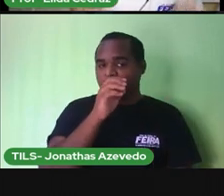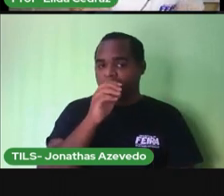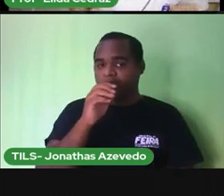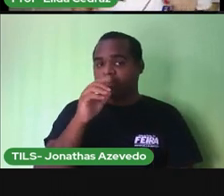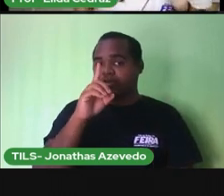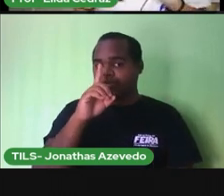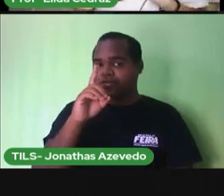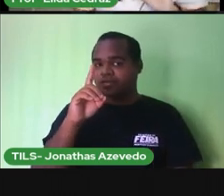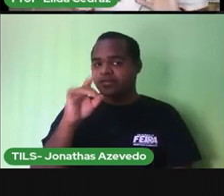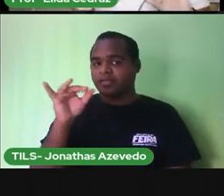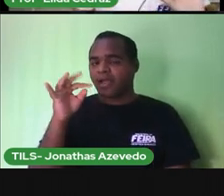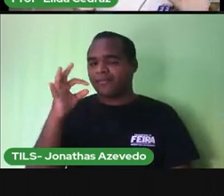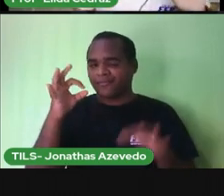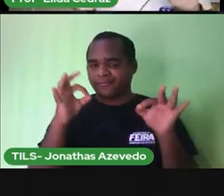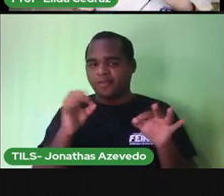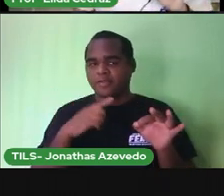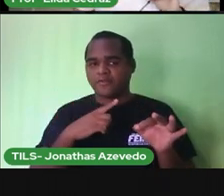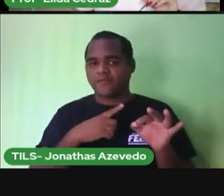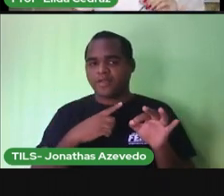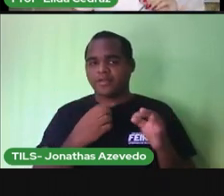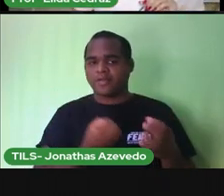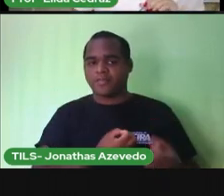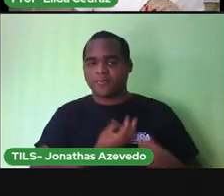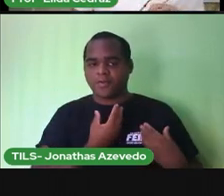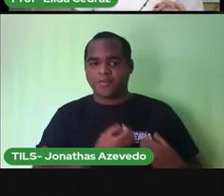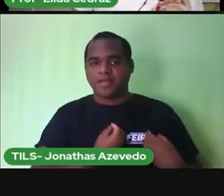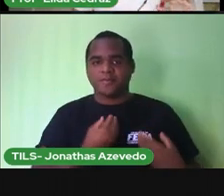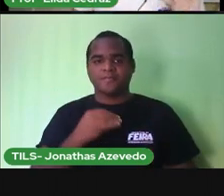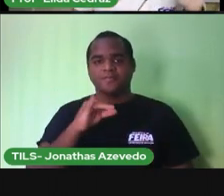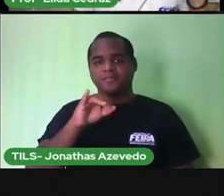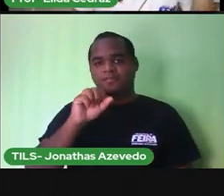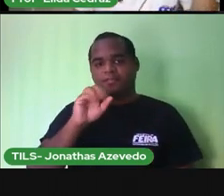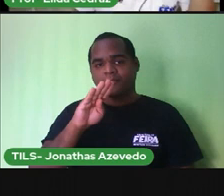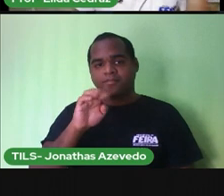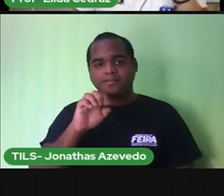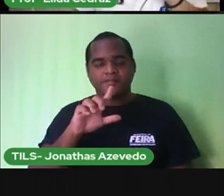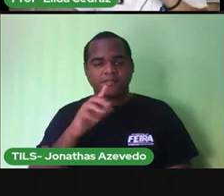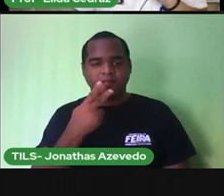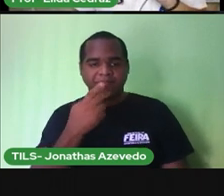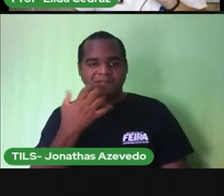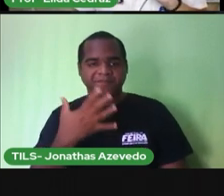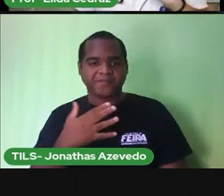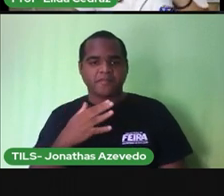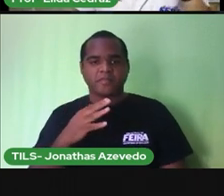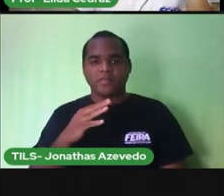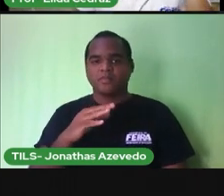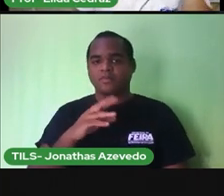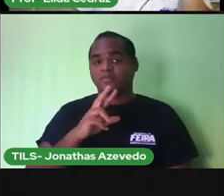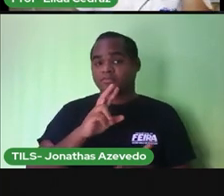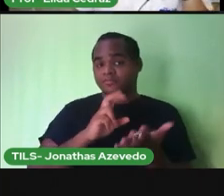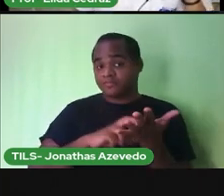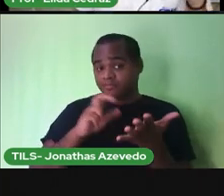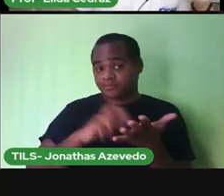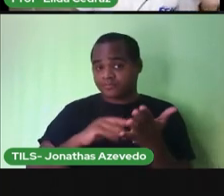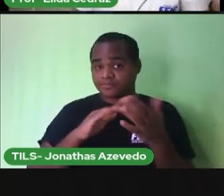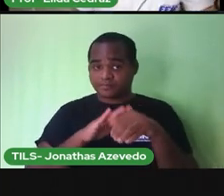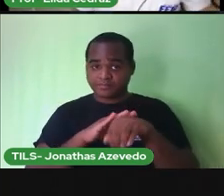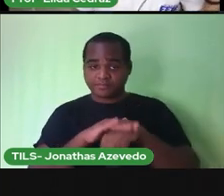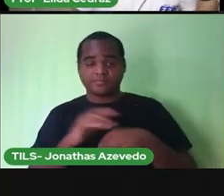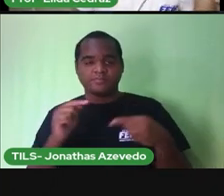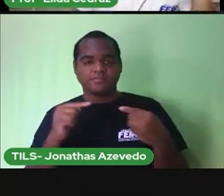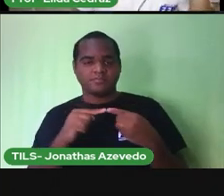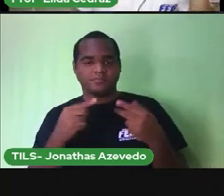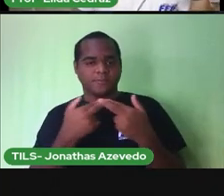definidos. Eu vou ler o poema de Isabel Cristina S. Soares. Dia e noite. O dia acordou,